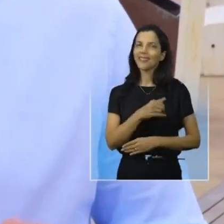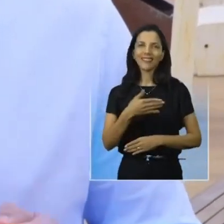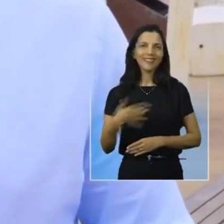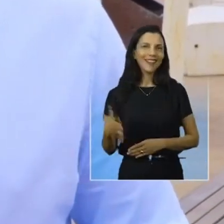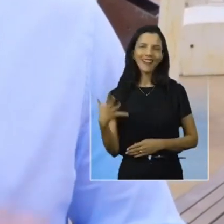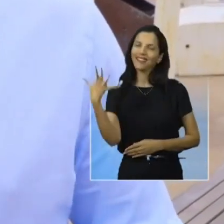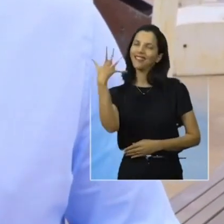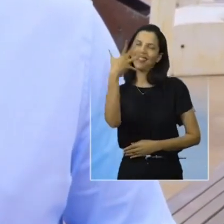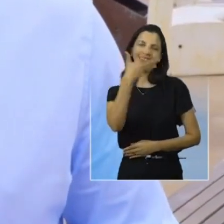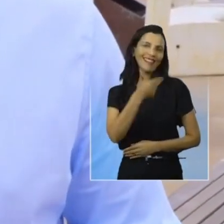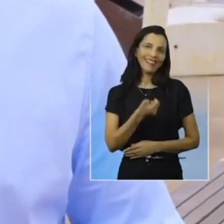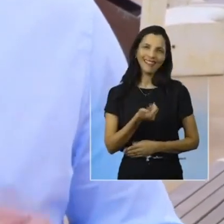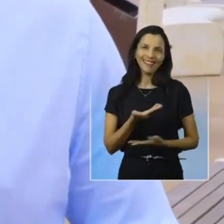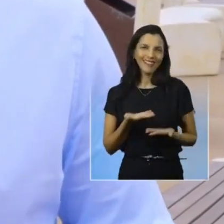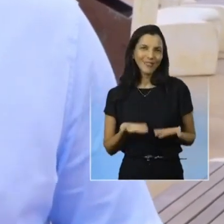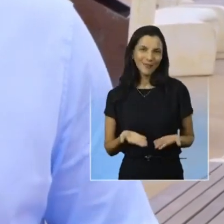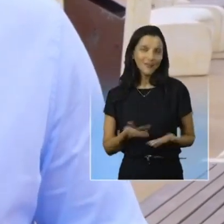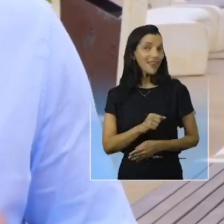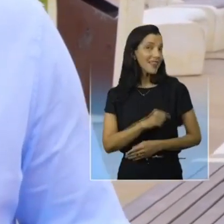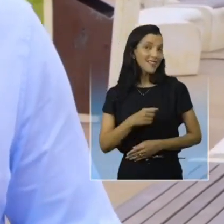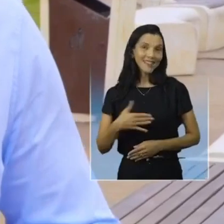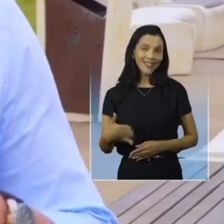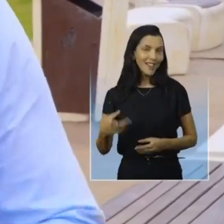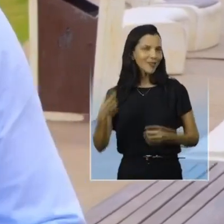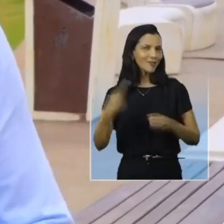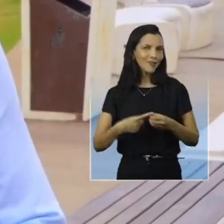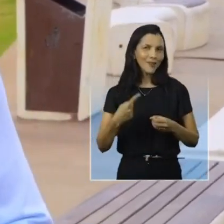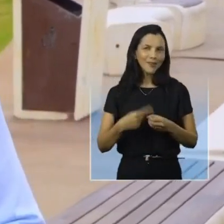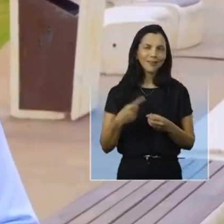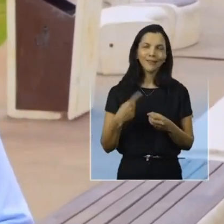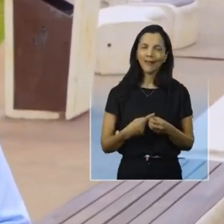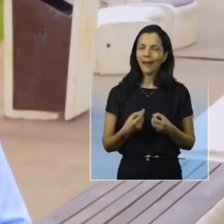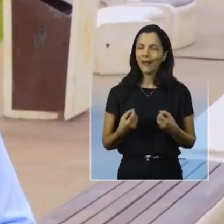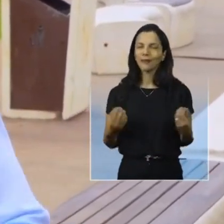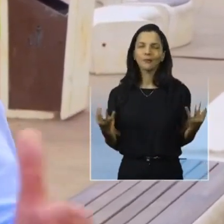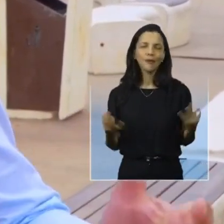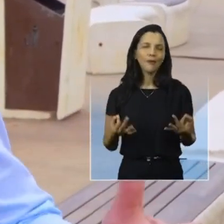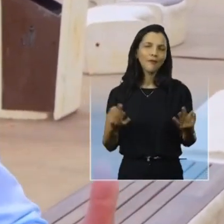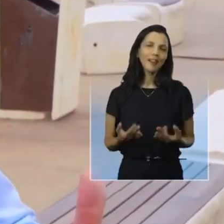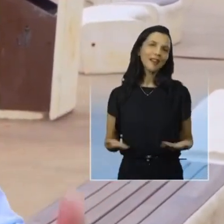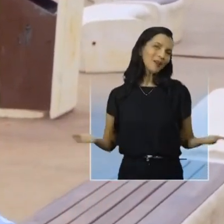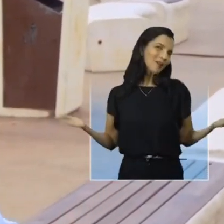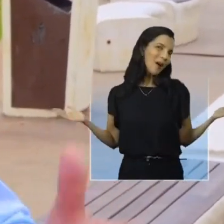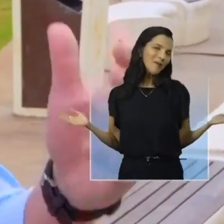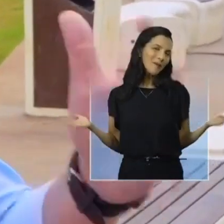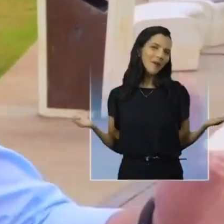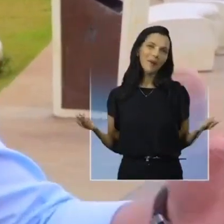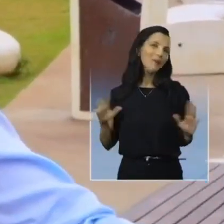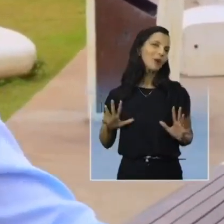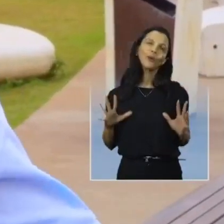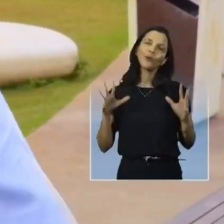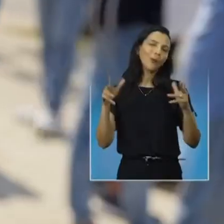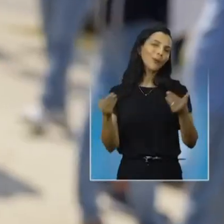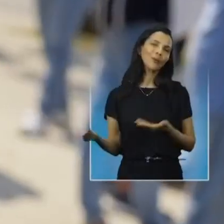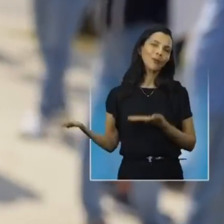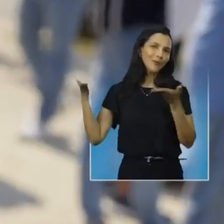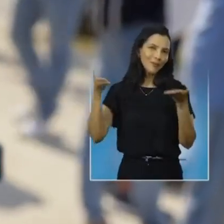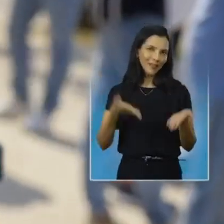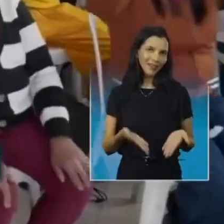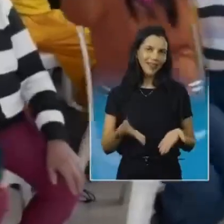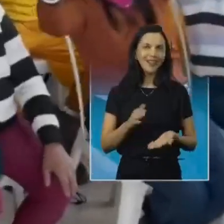Santos é linda demais. Santos é uma cidade internacional, de braços abertos para o mundo inteiro.